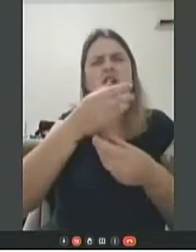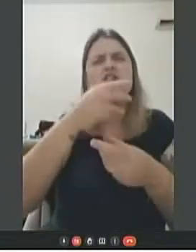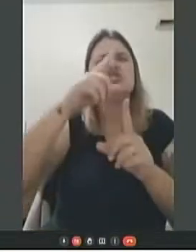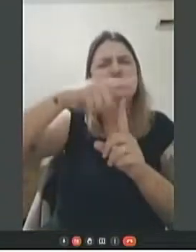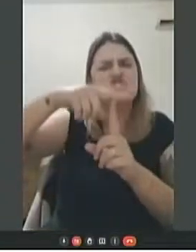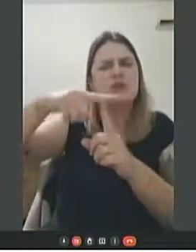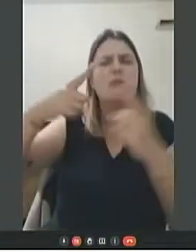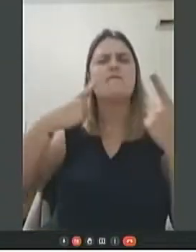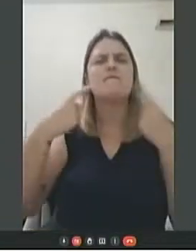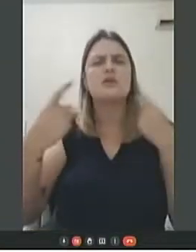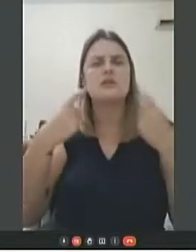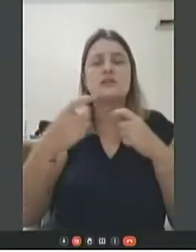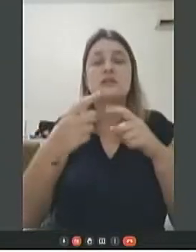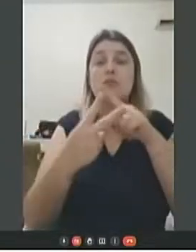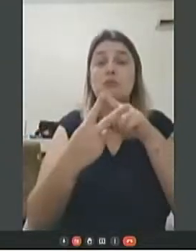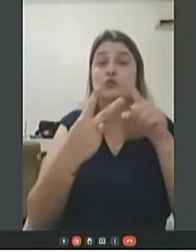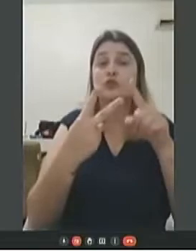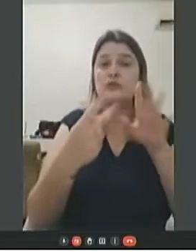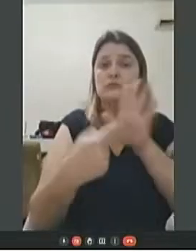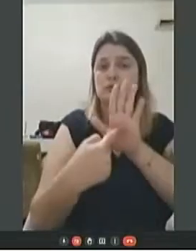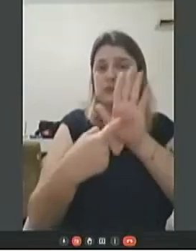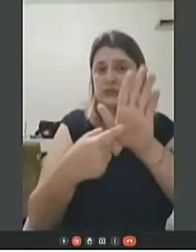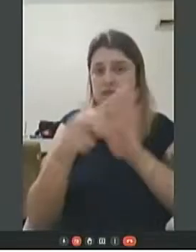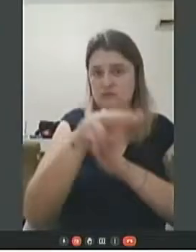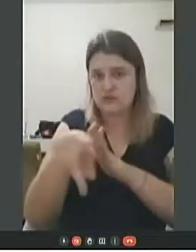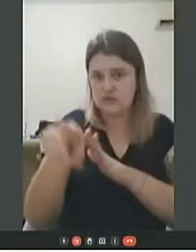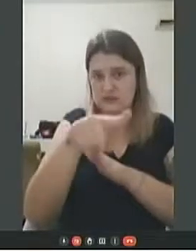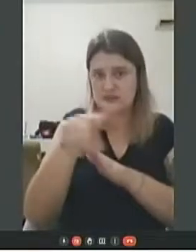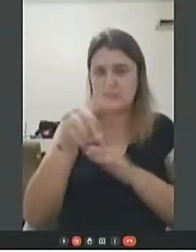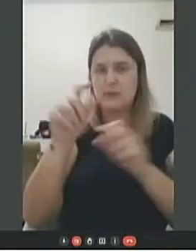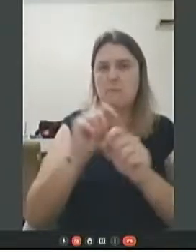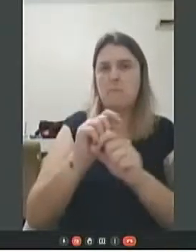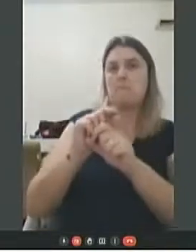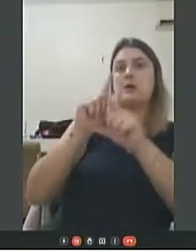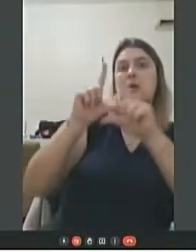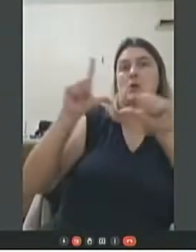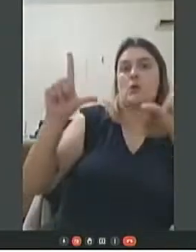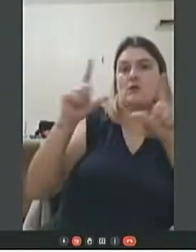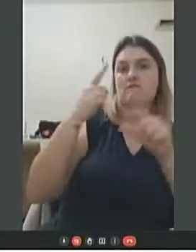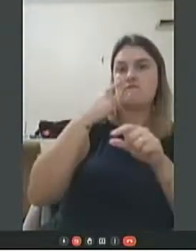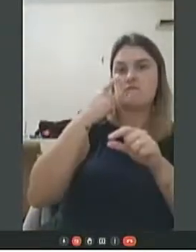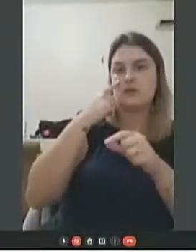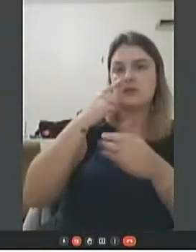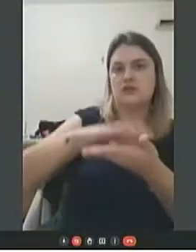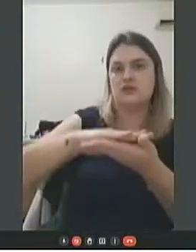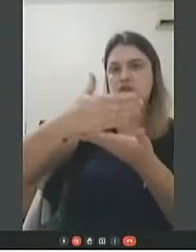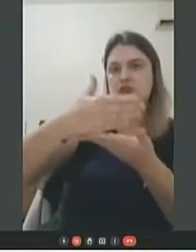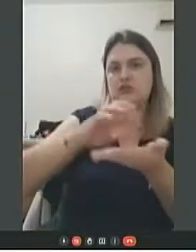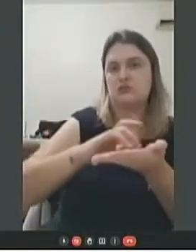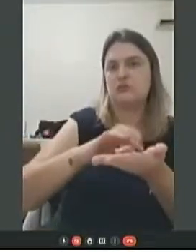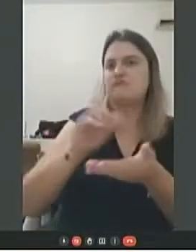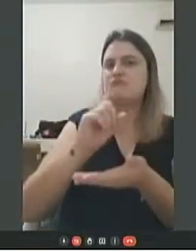e eu quero mostrar só dois aqui para vocês. Eu queria deixar maior, só que nosso notebook não está ajudando.